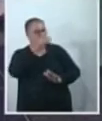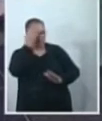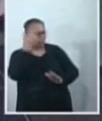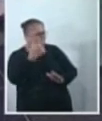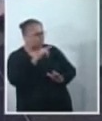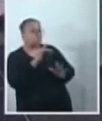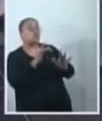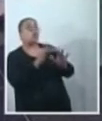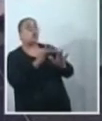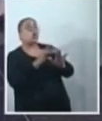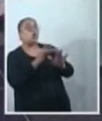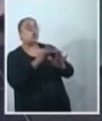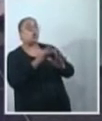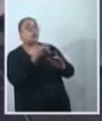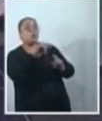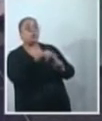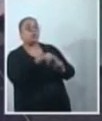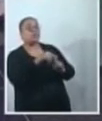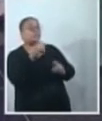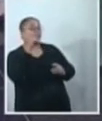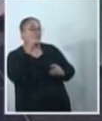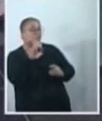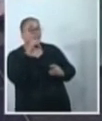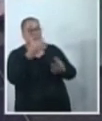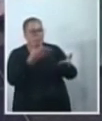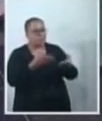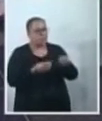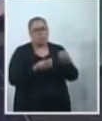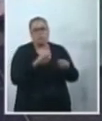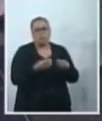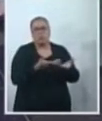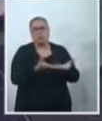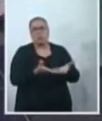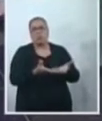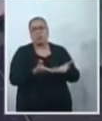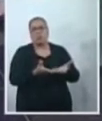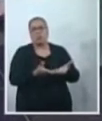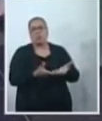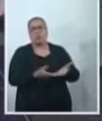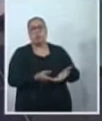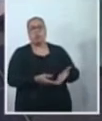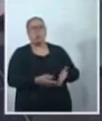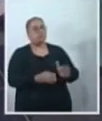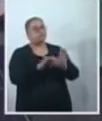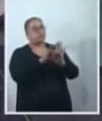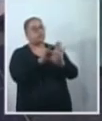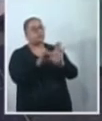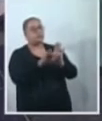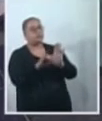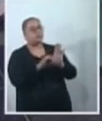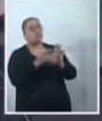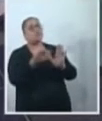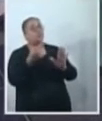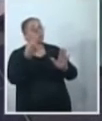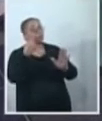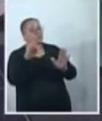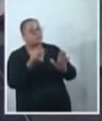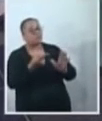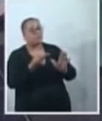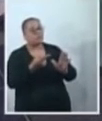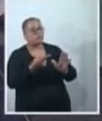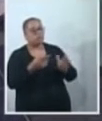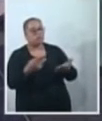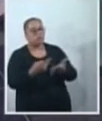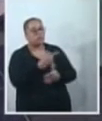rapidamente sobre essas meninas. Como é que é, qual o relato que se vê comumente nessa